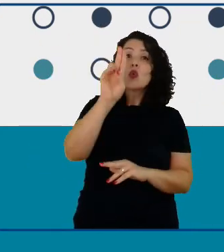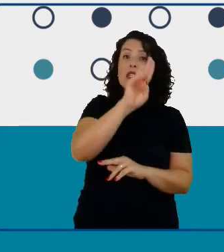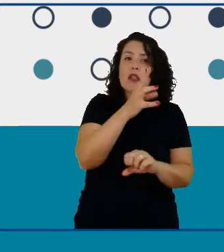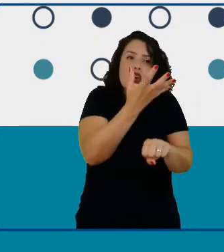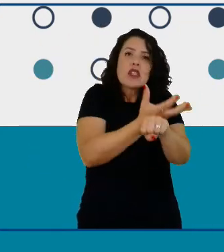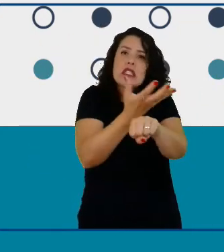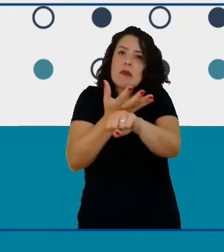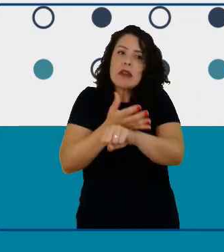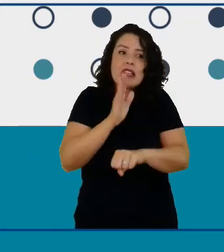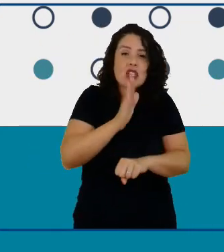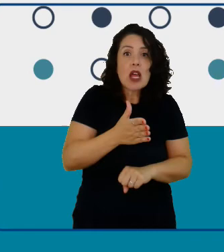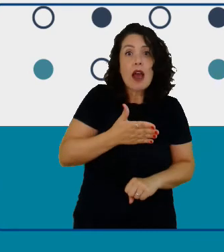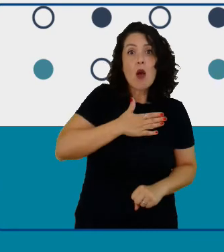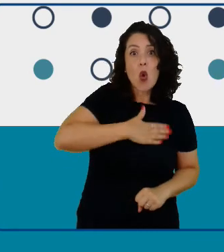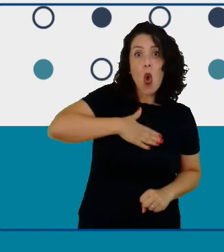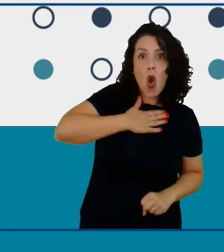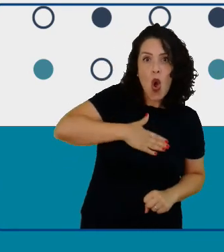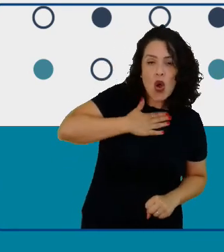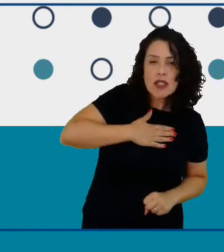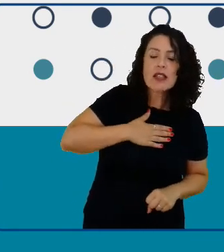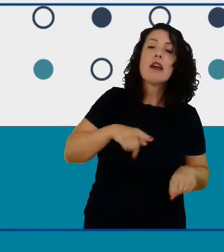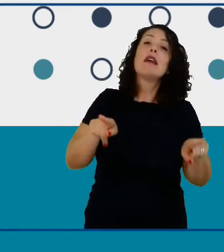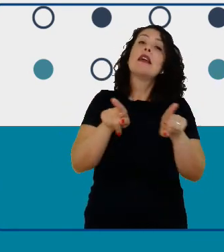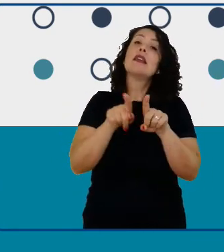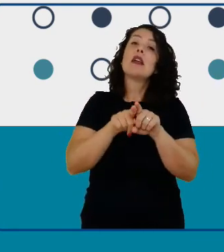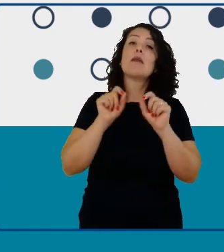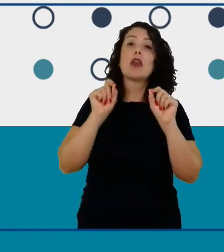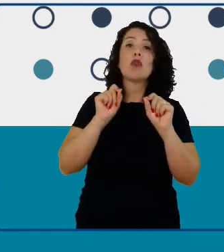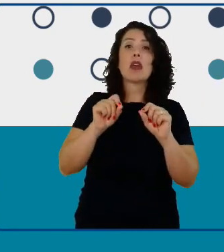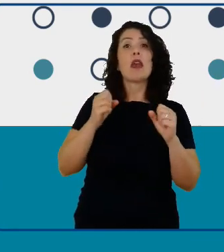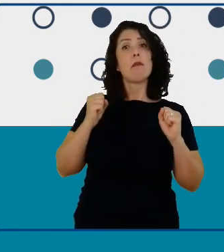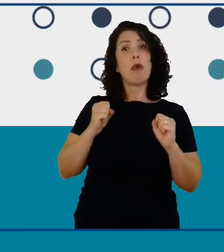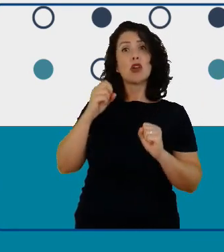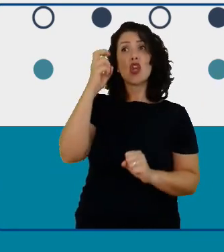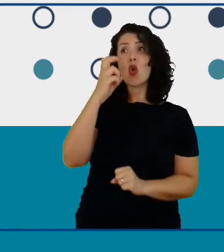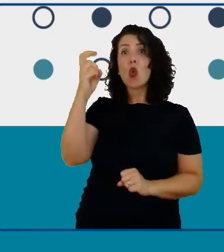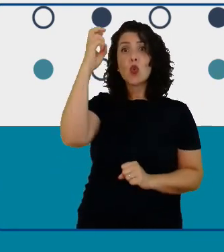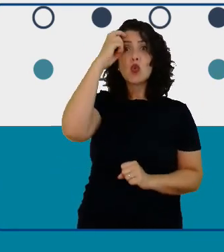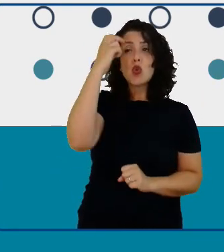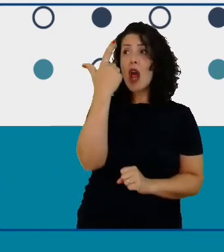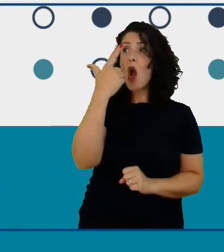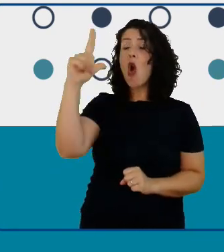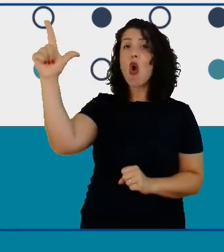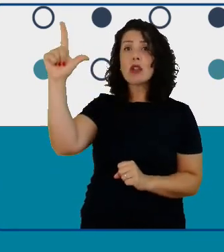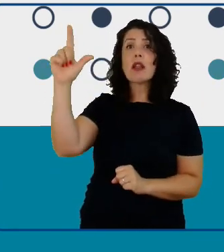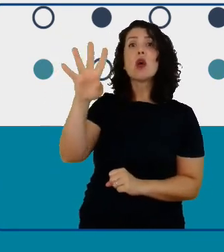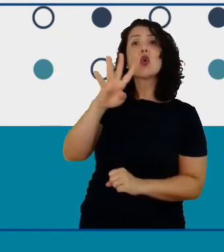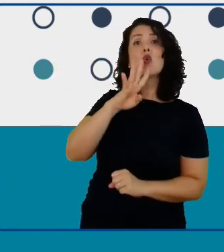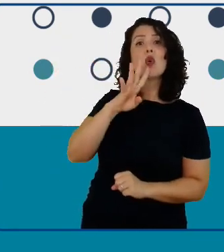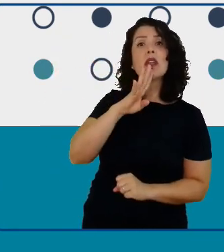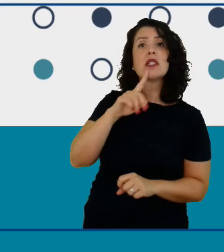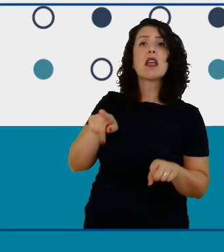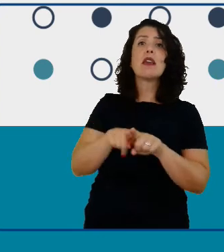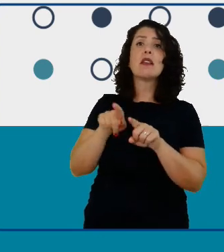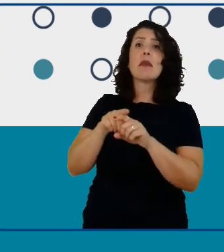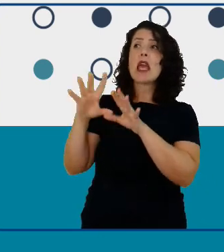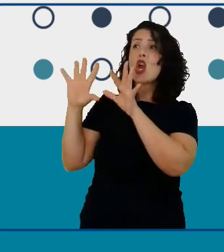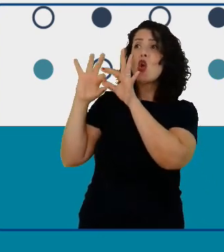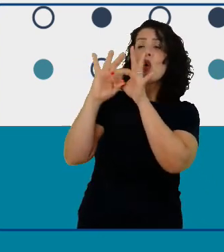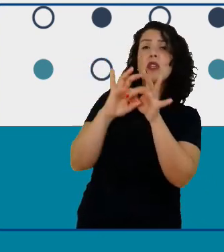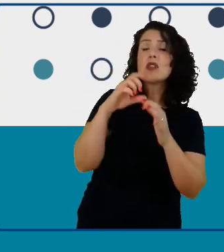ciência tem o impacto também de você conhecer outra cultura e conhecer outro contexto do mesmo tema que você está trabalhando